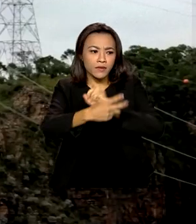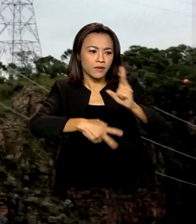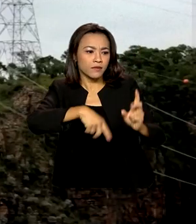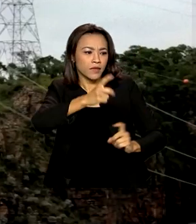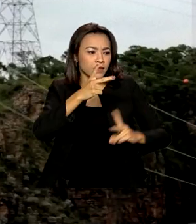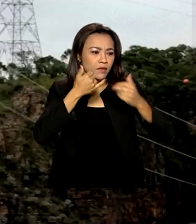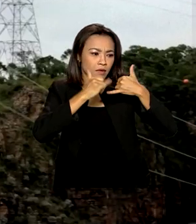mercado.